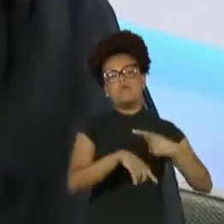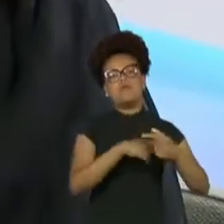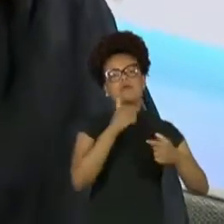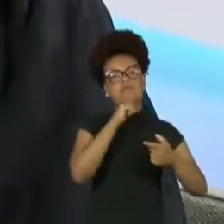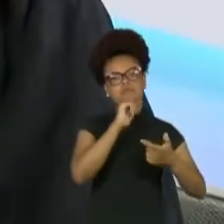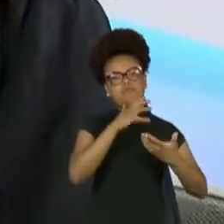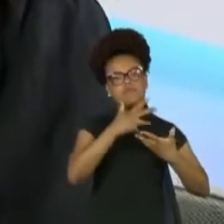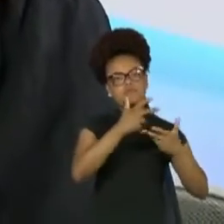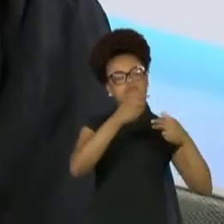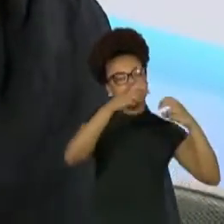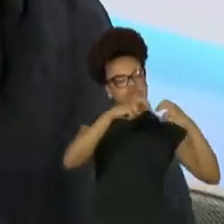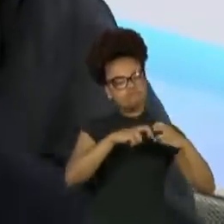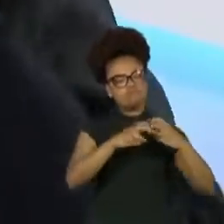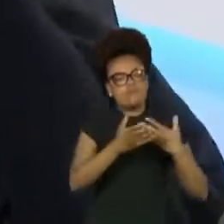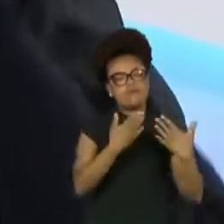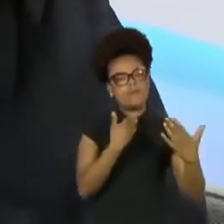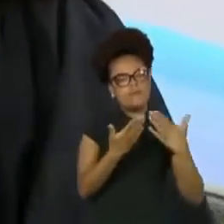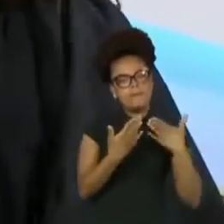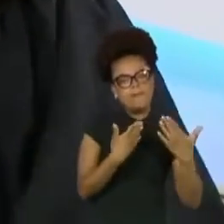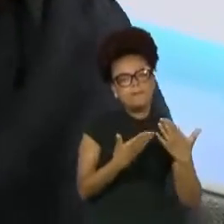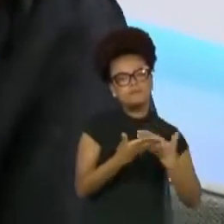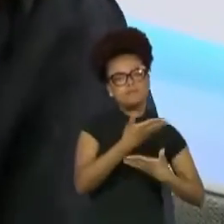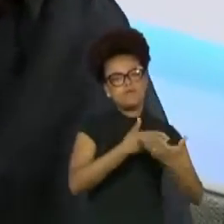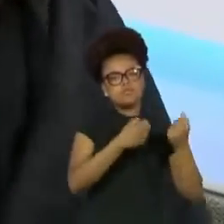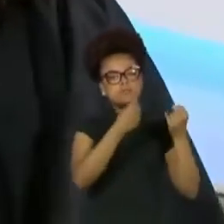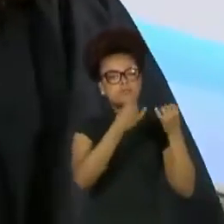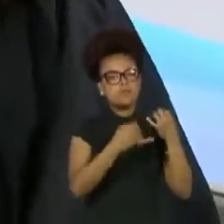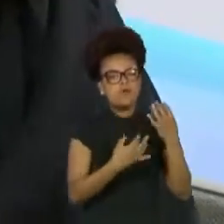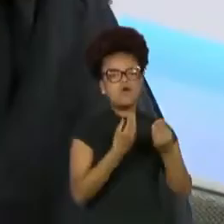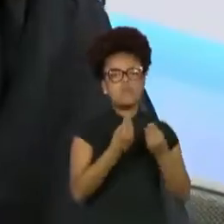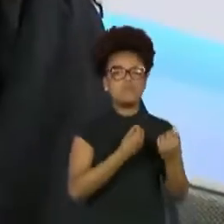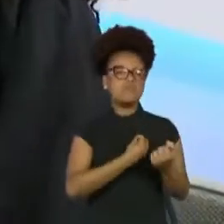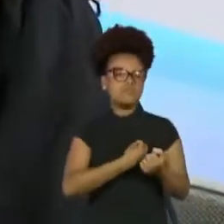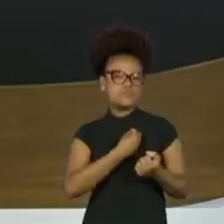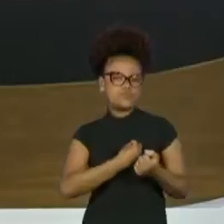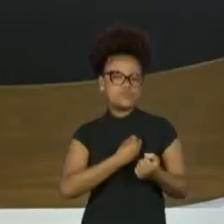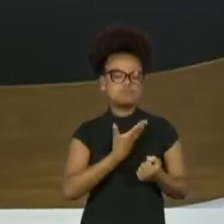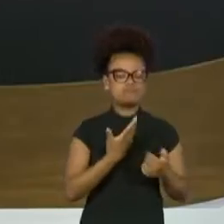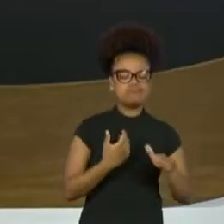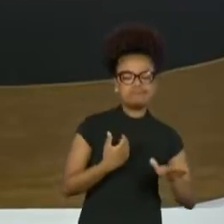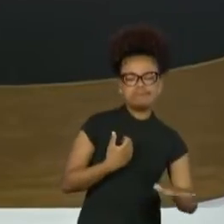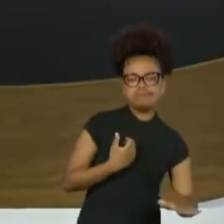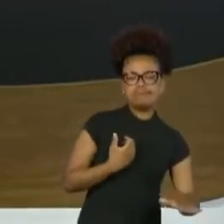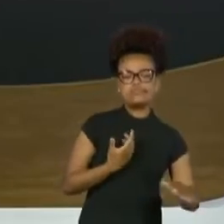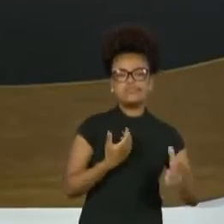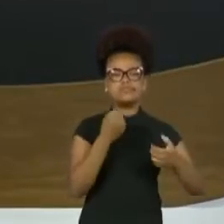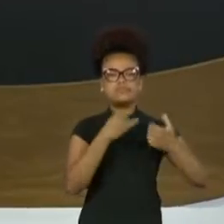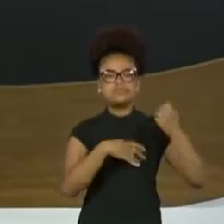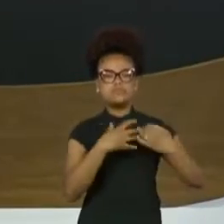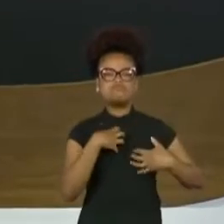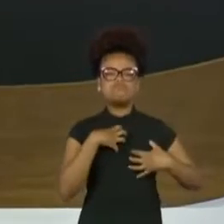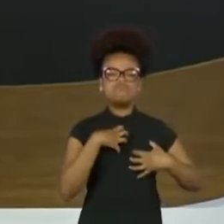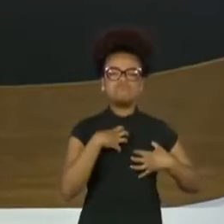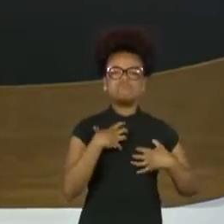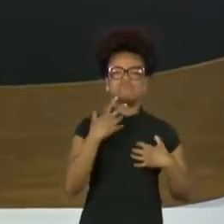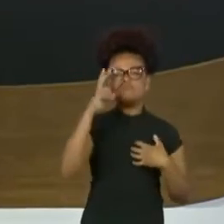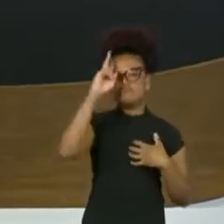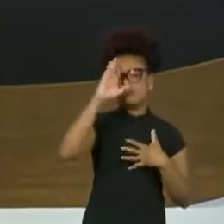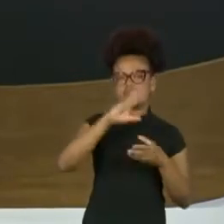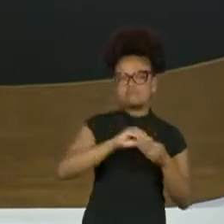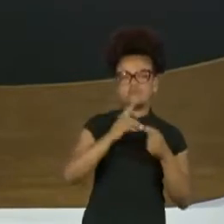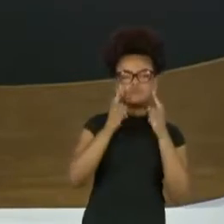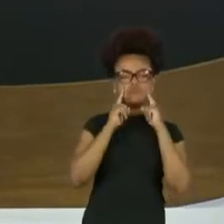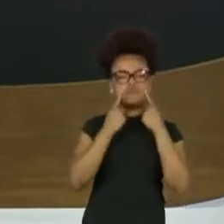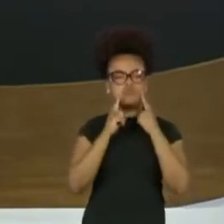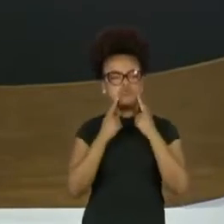pequenininha. Eu tive uma crise de choro e... E compreendendo. É, é. E essa sua relação